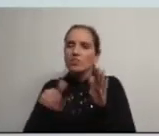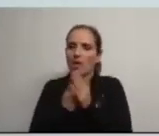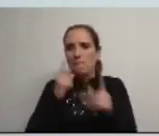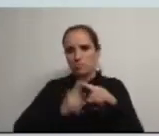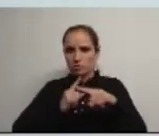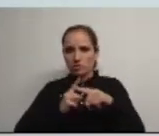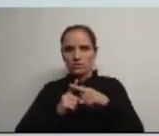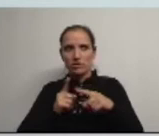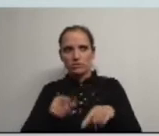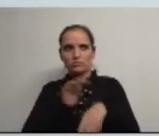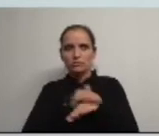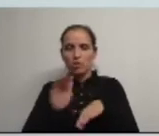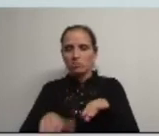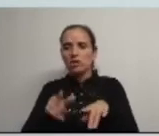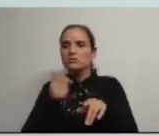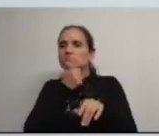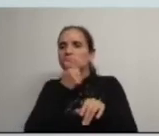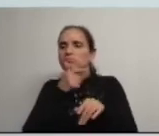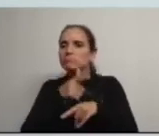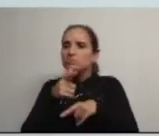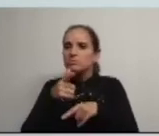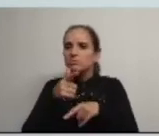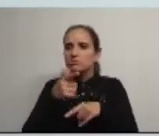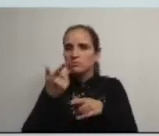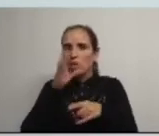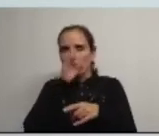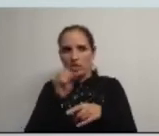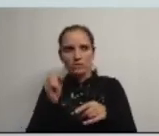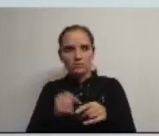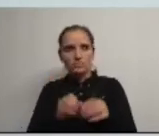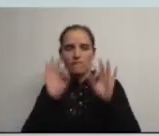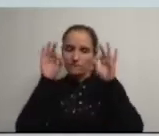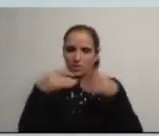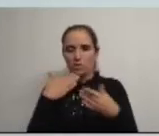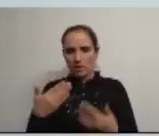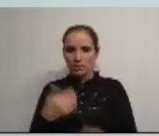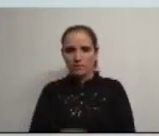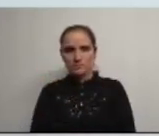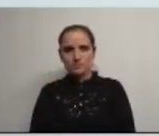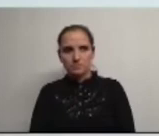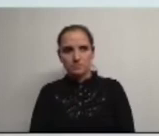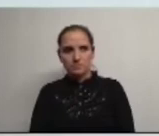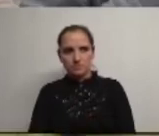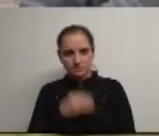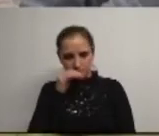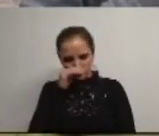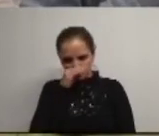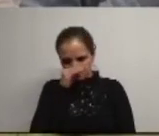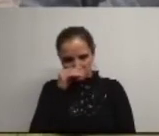resultantes das medidas tomadas pelos nossos governantes terminei obrigado muito obrigado senhor